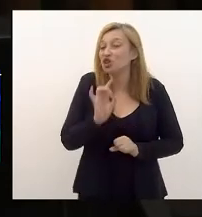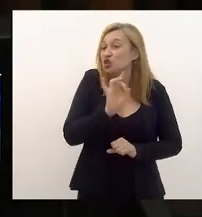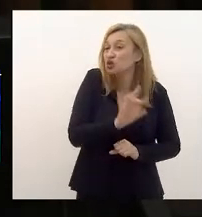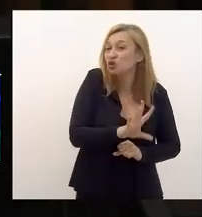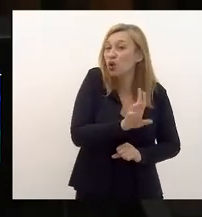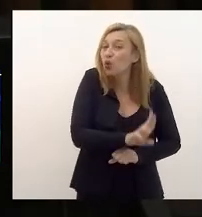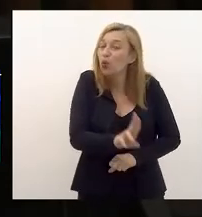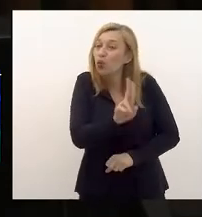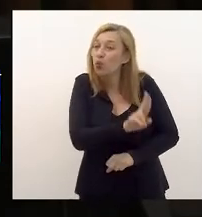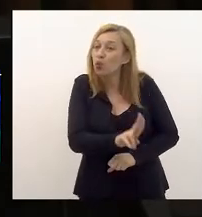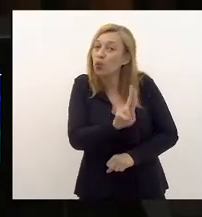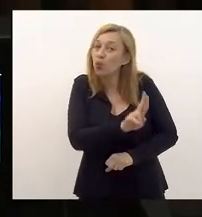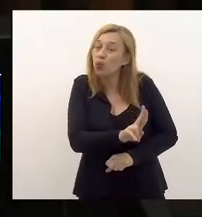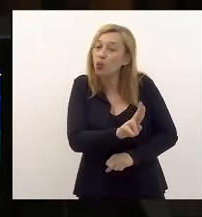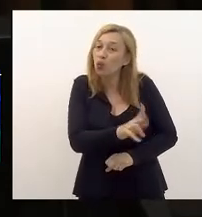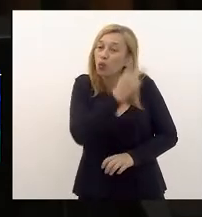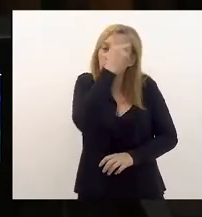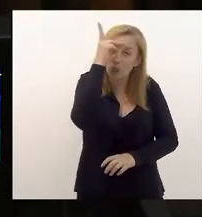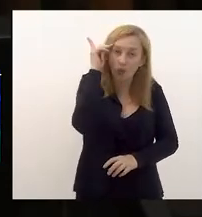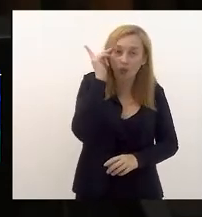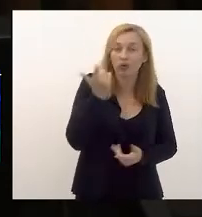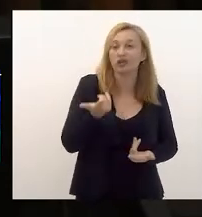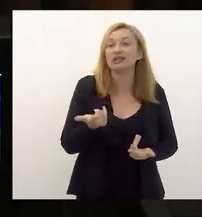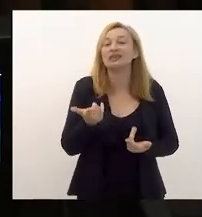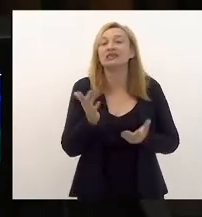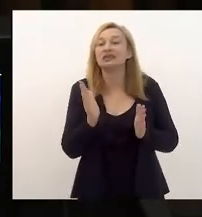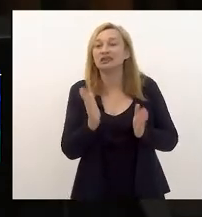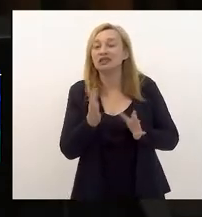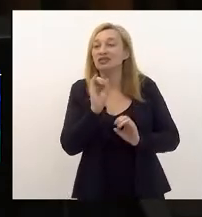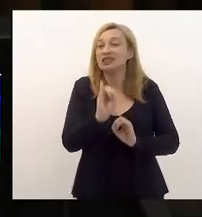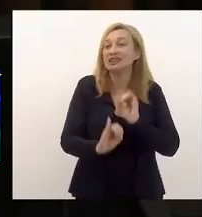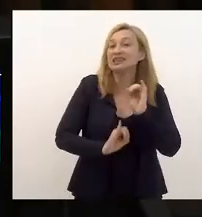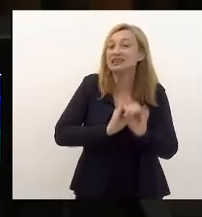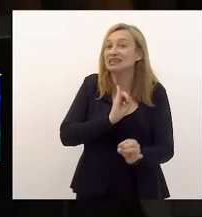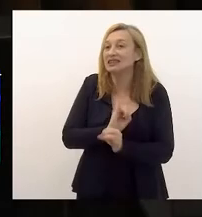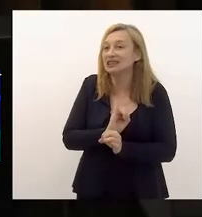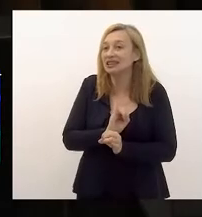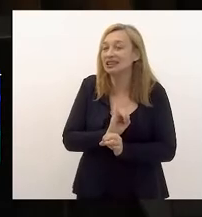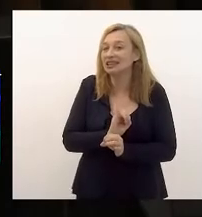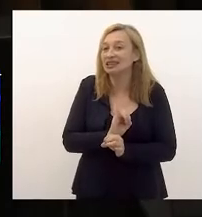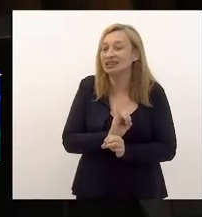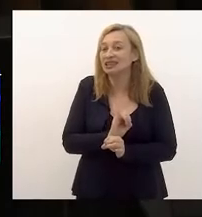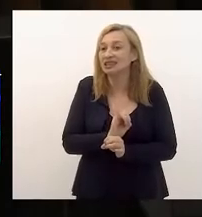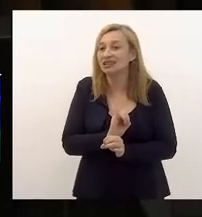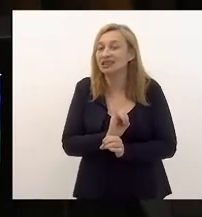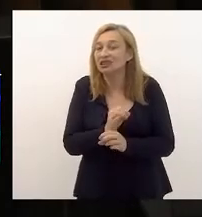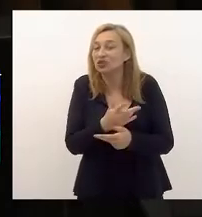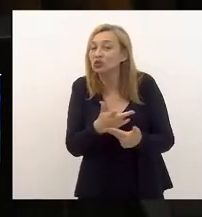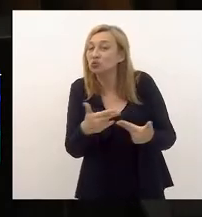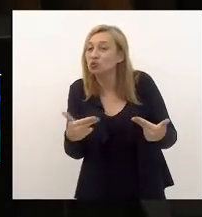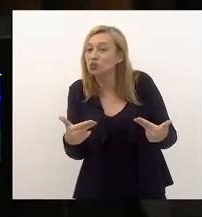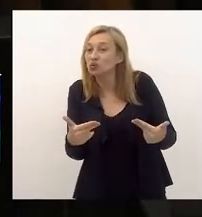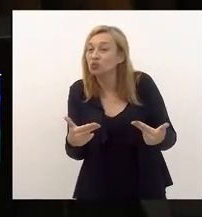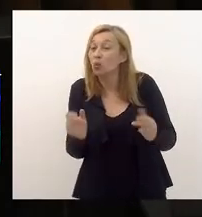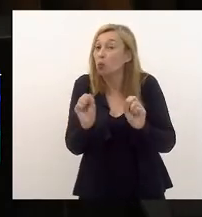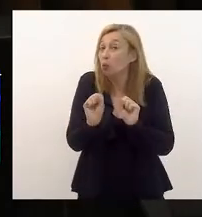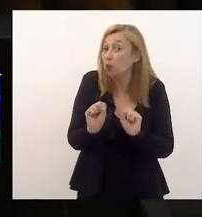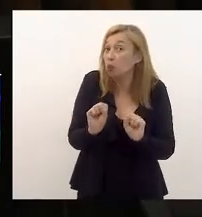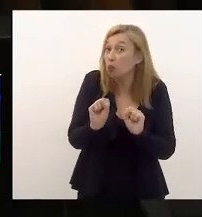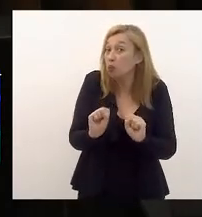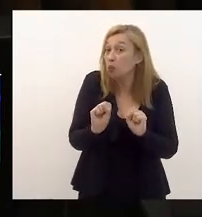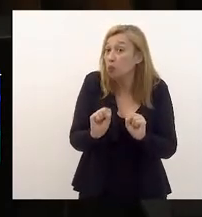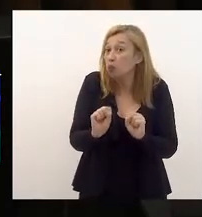usada pelas pessoas. Vai ser a internet das coisas. A gente vai poder